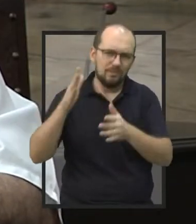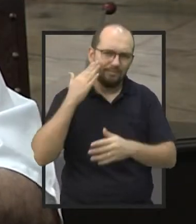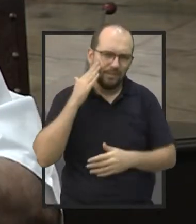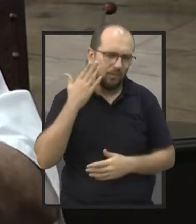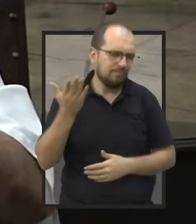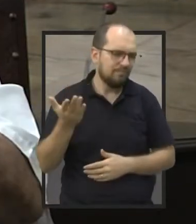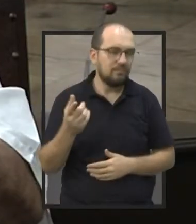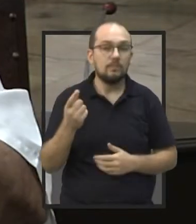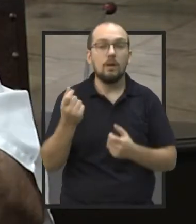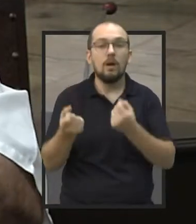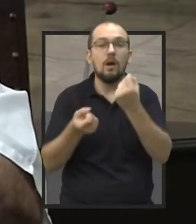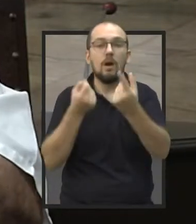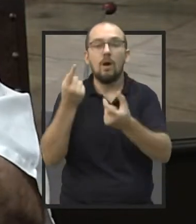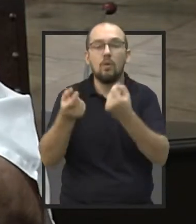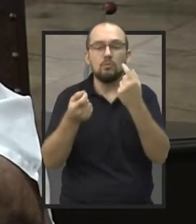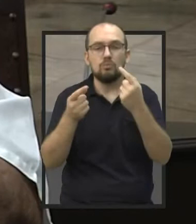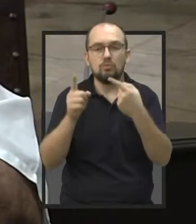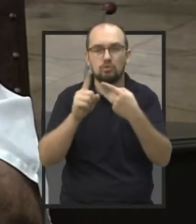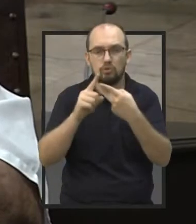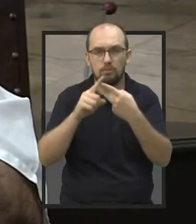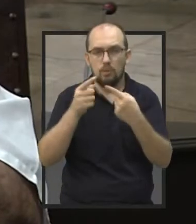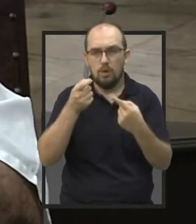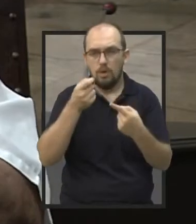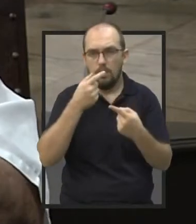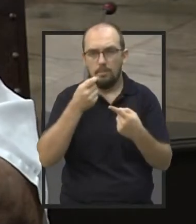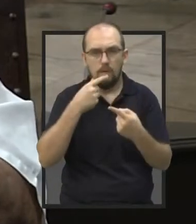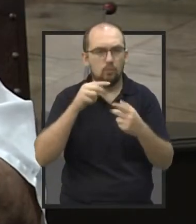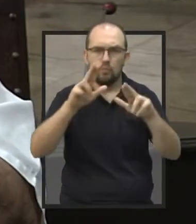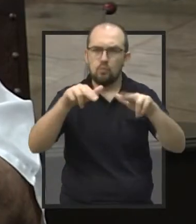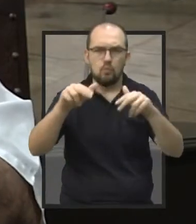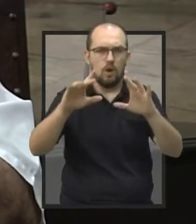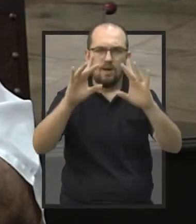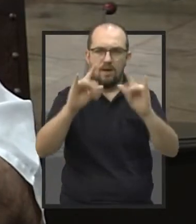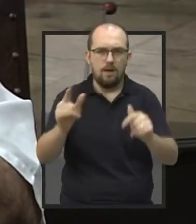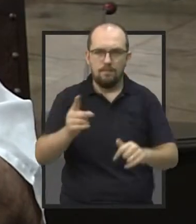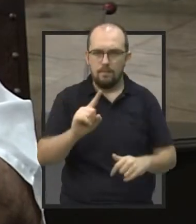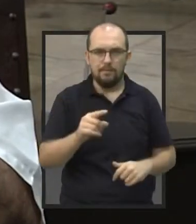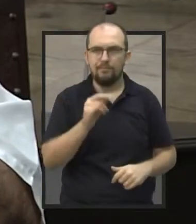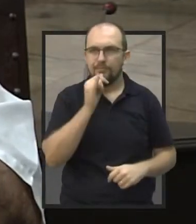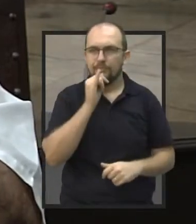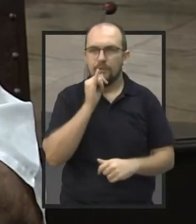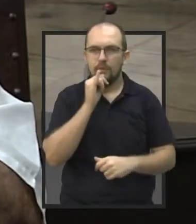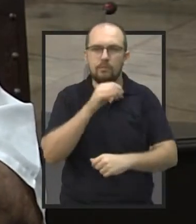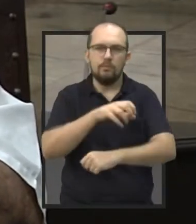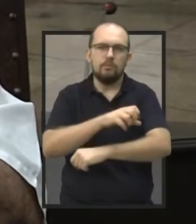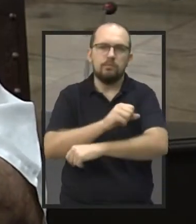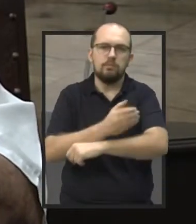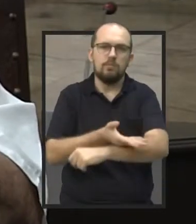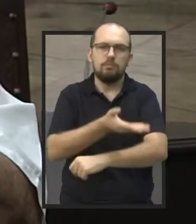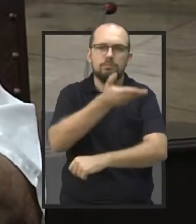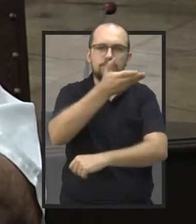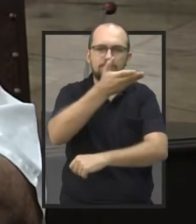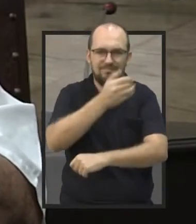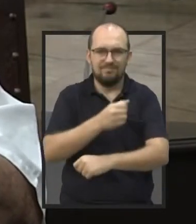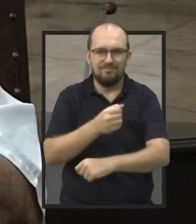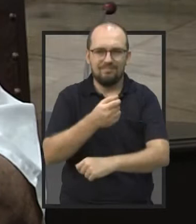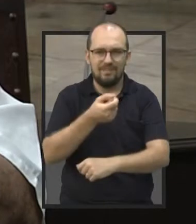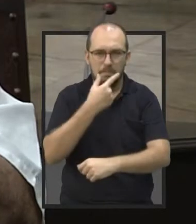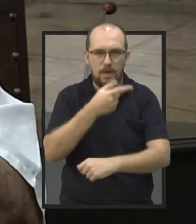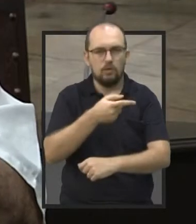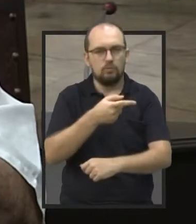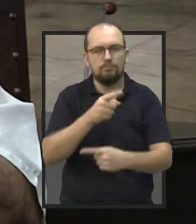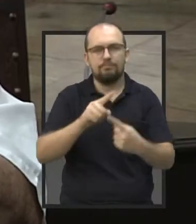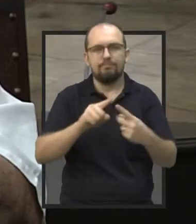certos tipos de remédio que não faltam nunca. Remédio para hipertensão arterial, remédio para